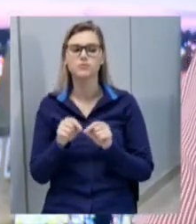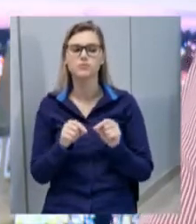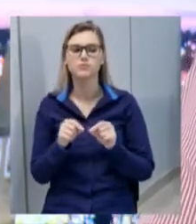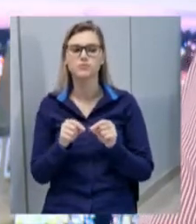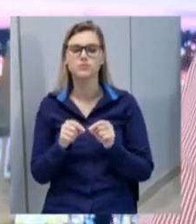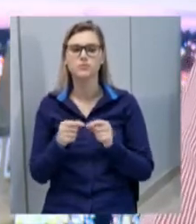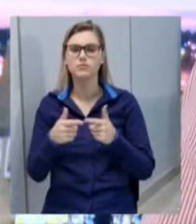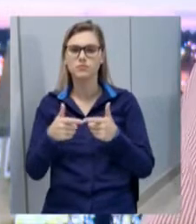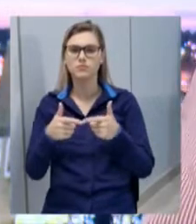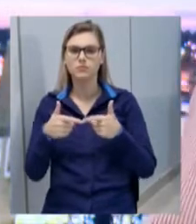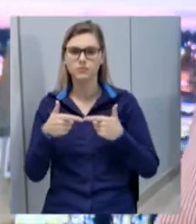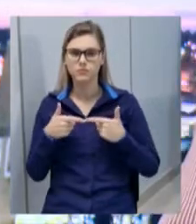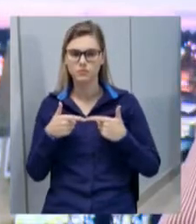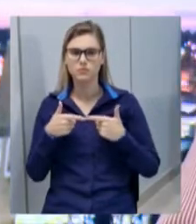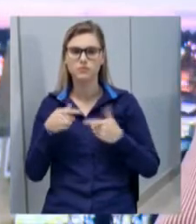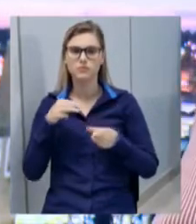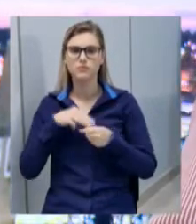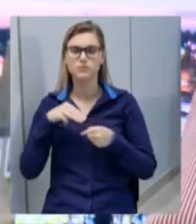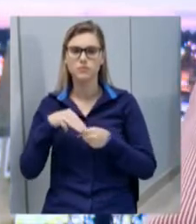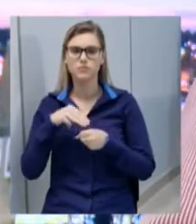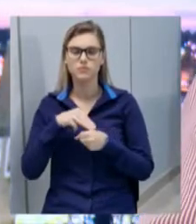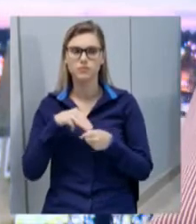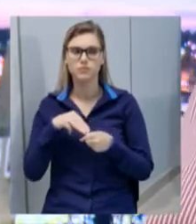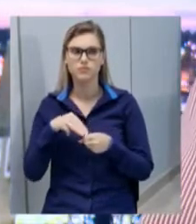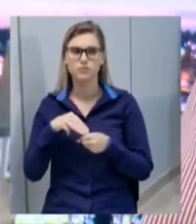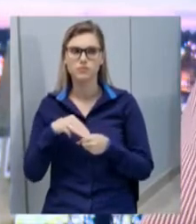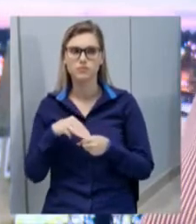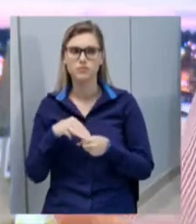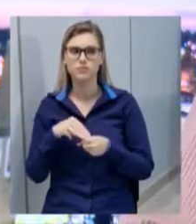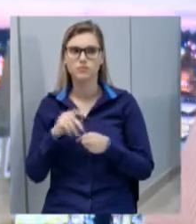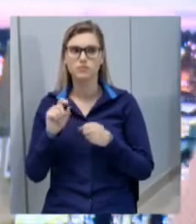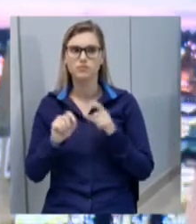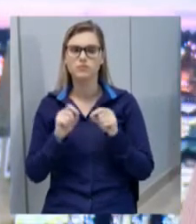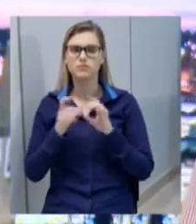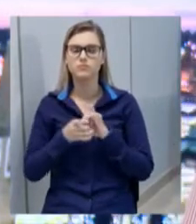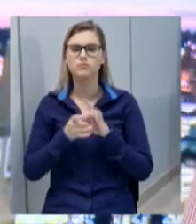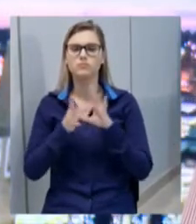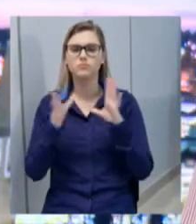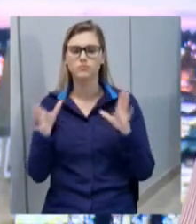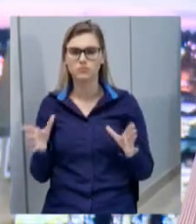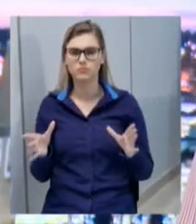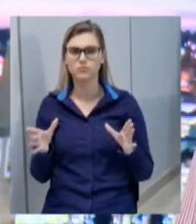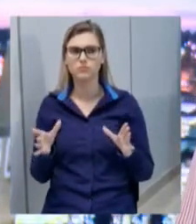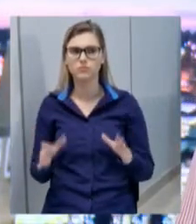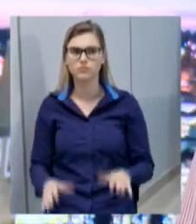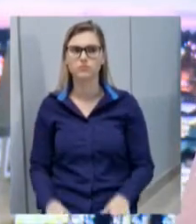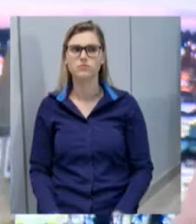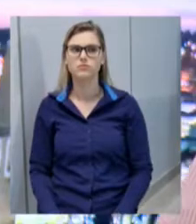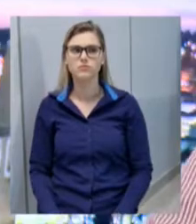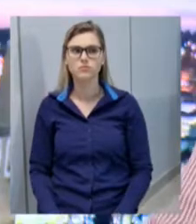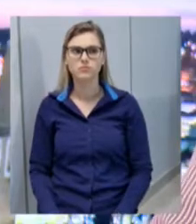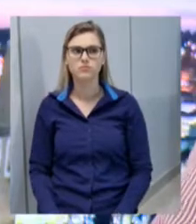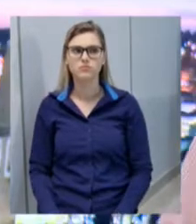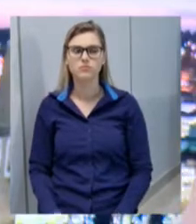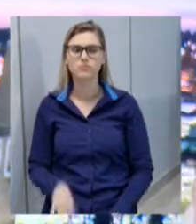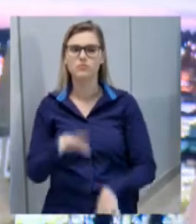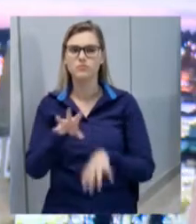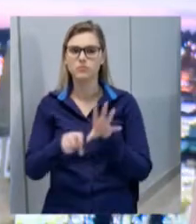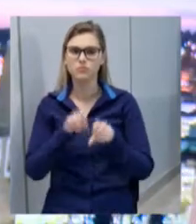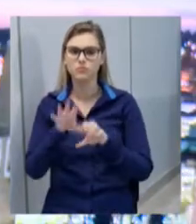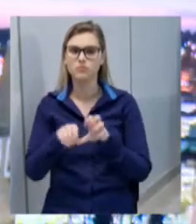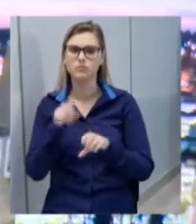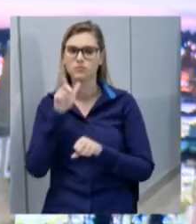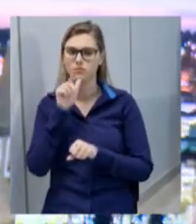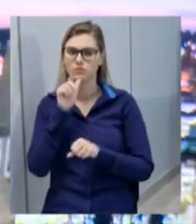licenças de nível municipal, que até então autorizariam a captação de água na